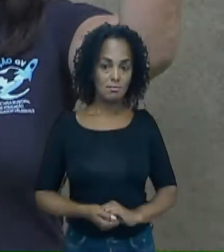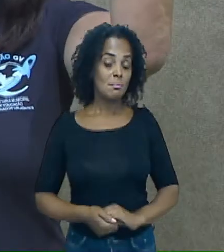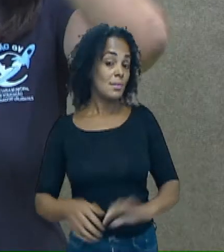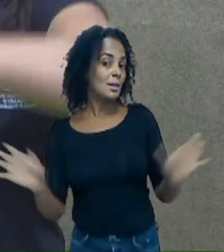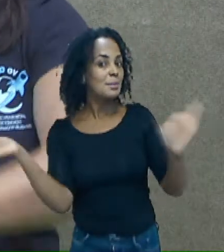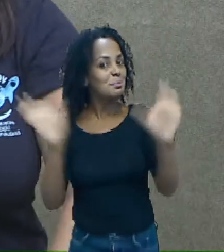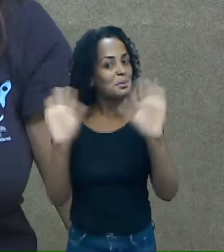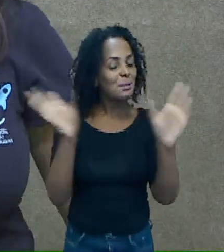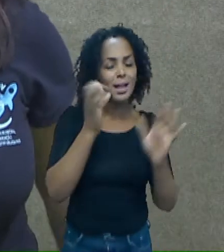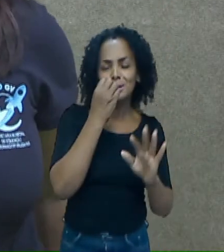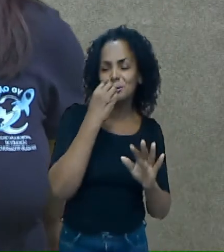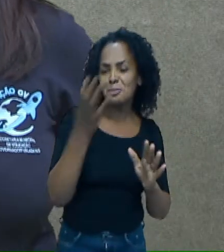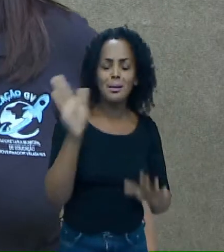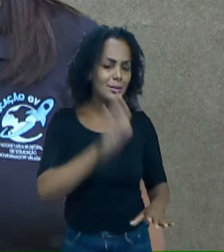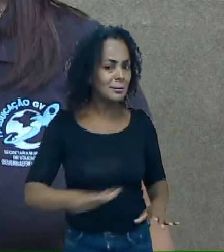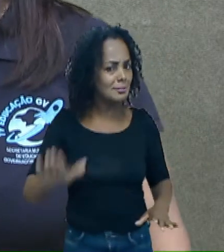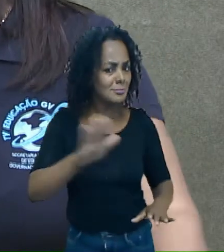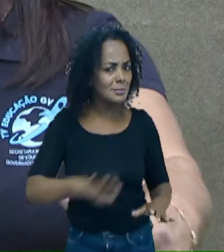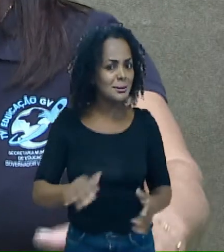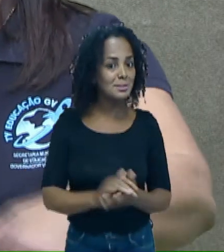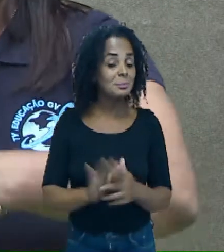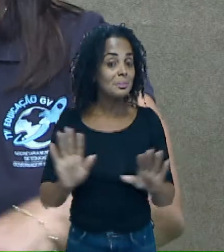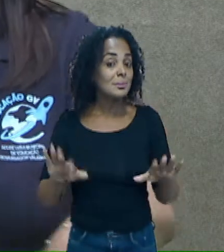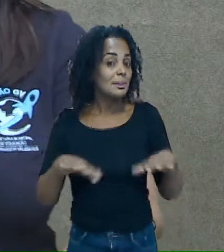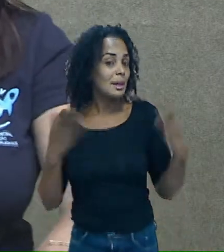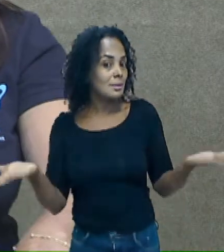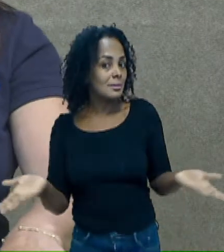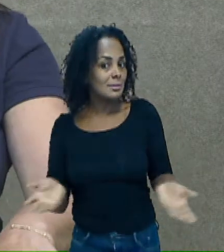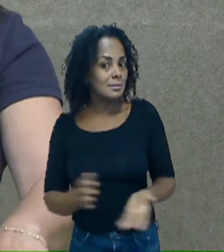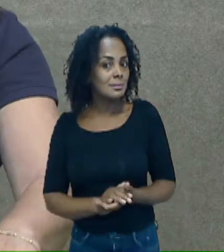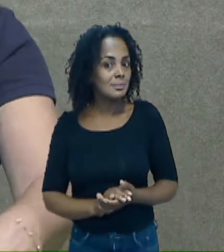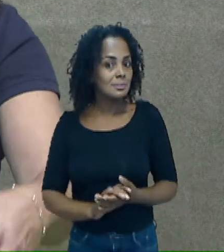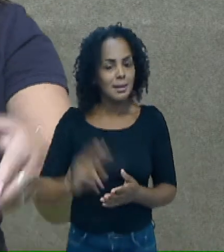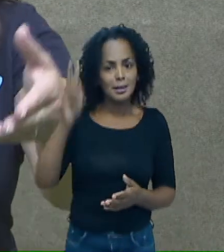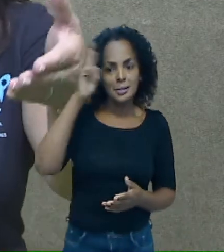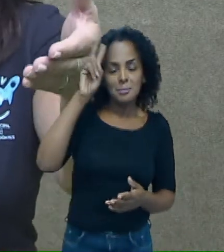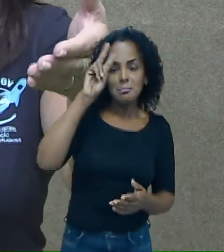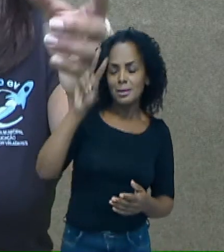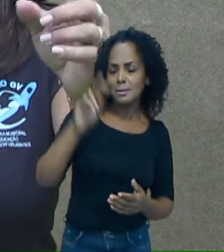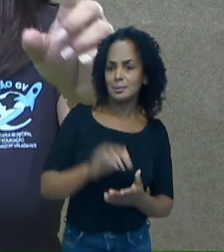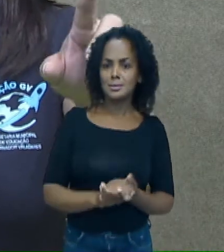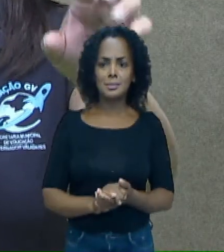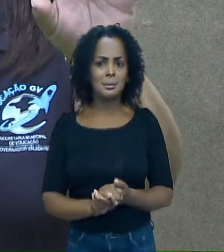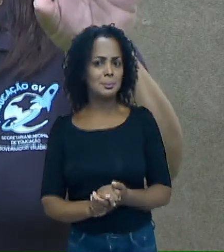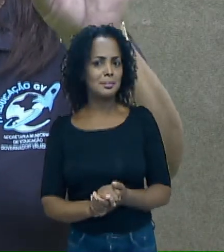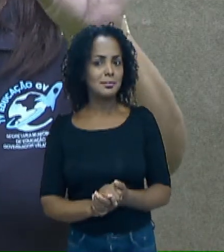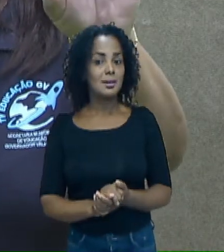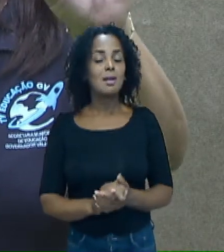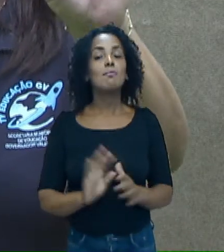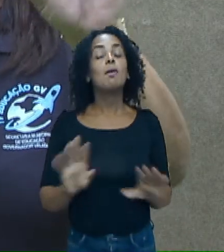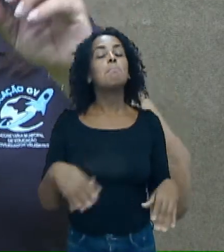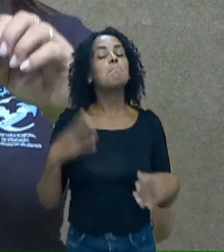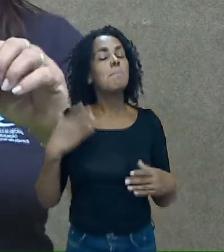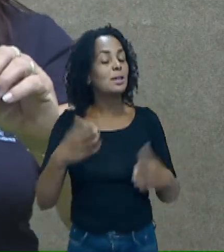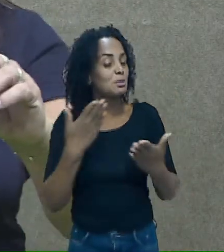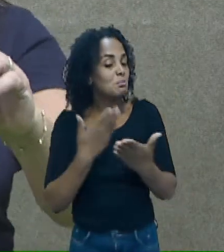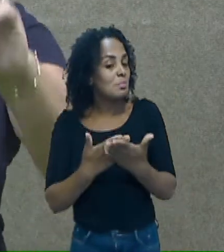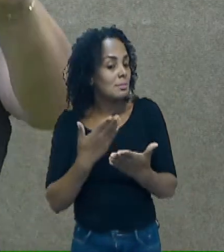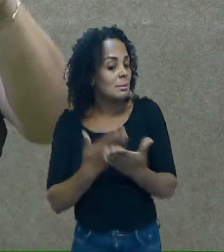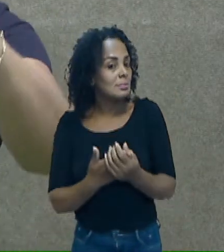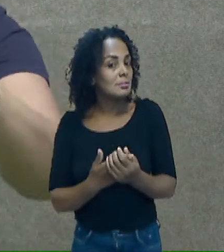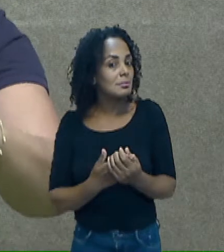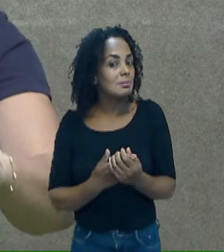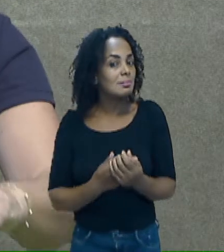Olá, tudo bem crianças? E aí, estão lembrados de mim, né? Vamos para mais uma aula hoje.